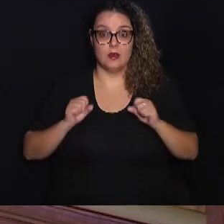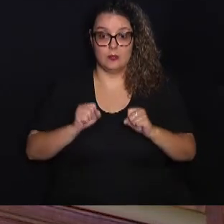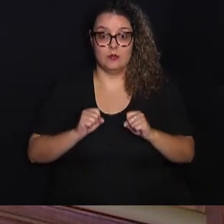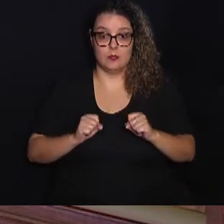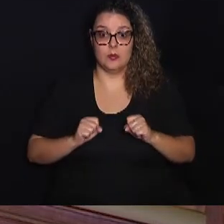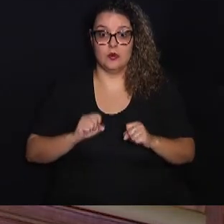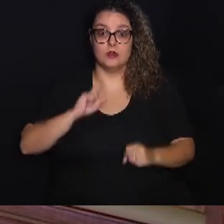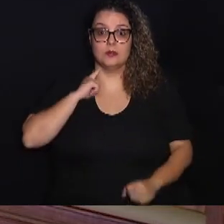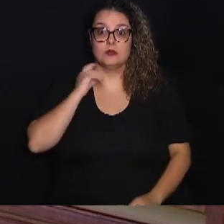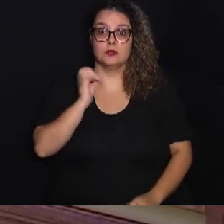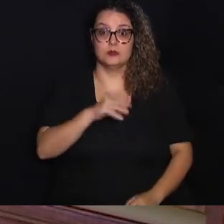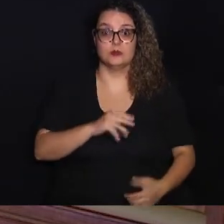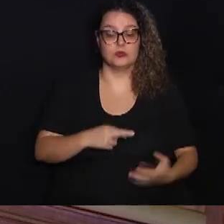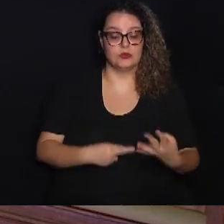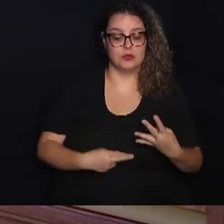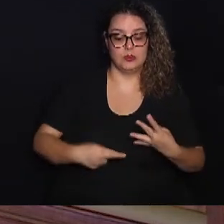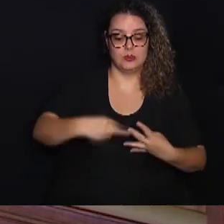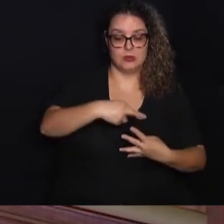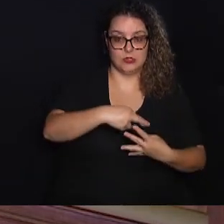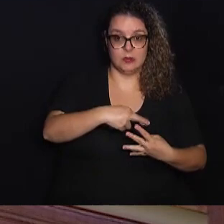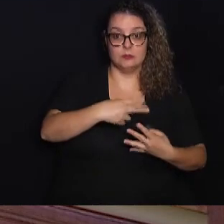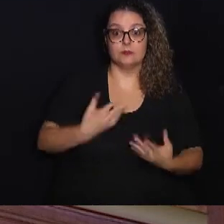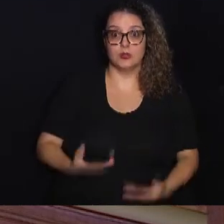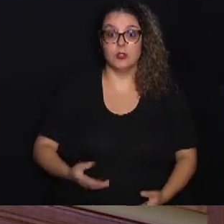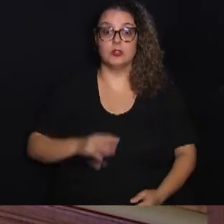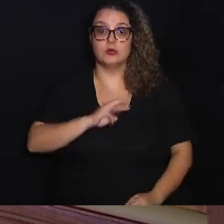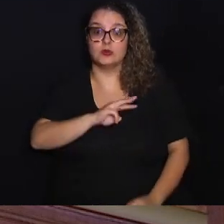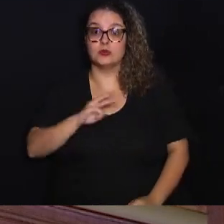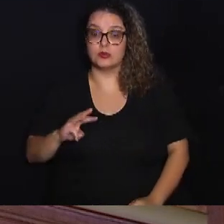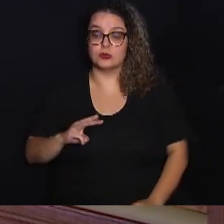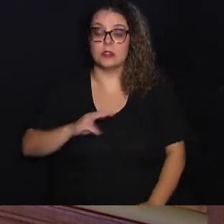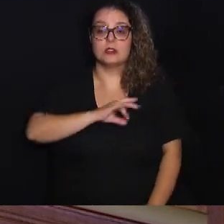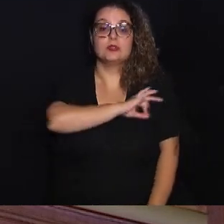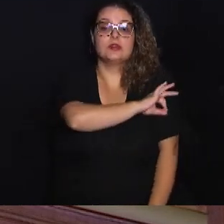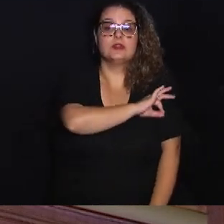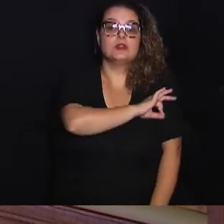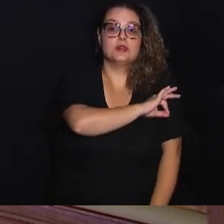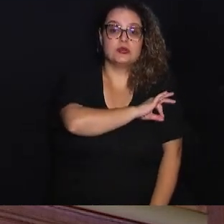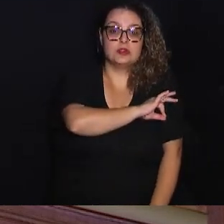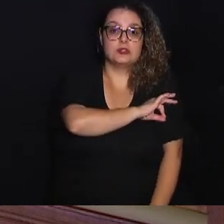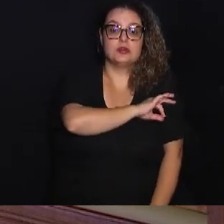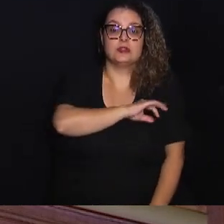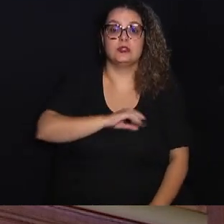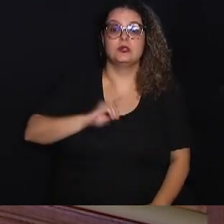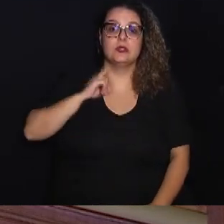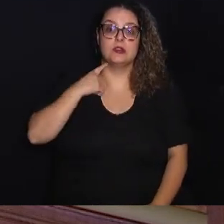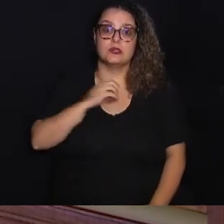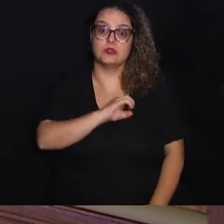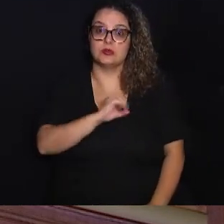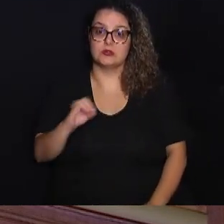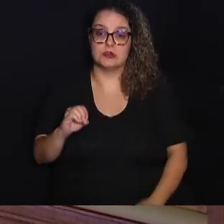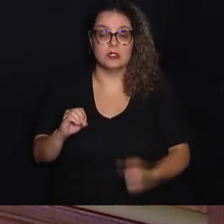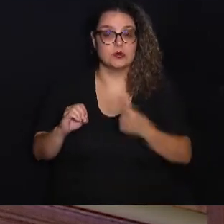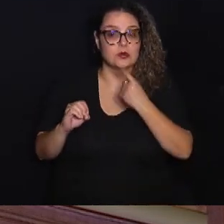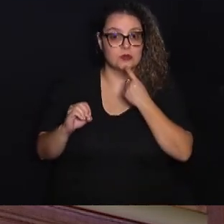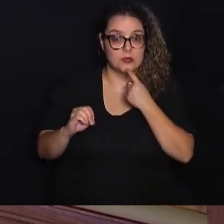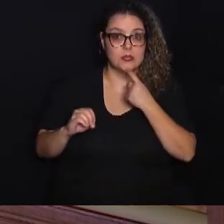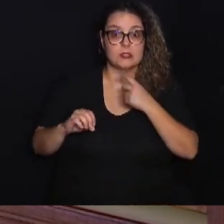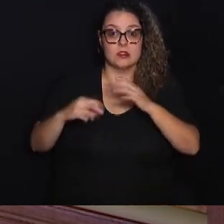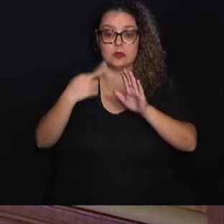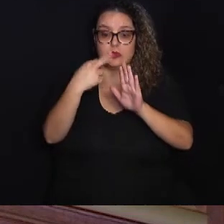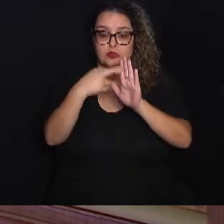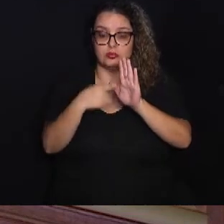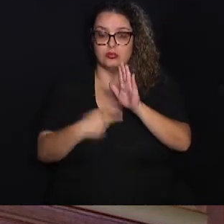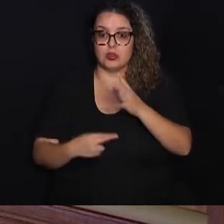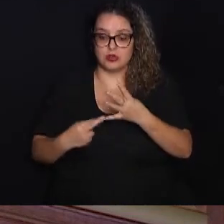Então, você pode descartar nos ecopontos. No site da Prefeitura e também da Lixo Zero Campinas,